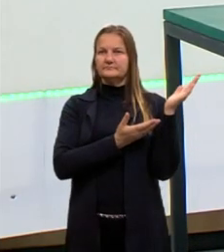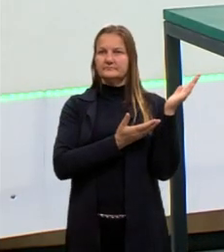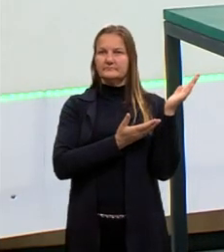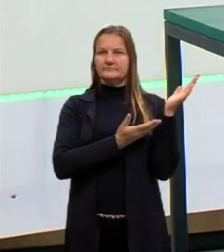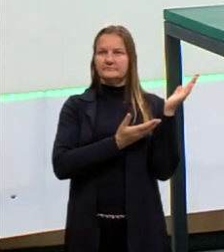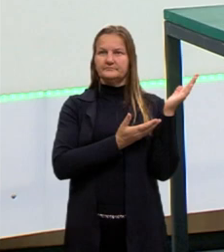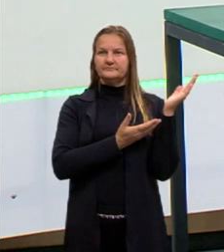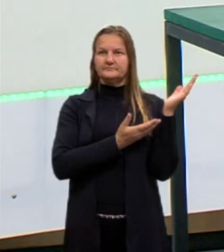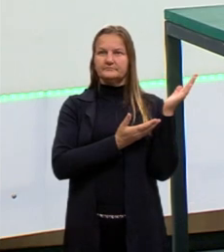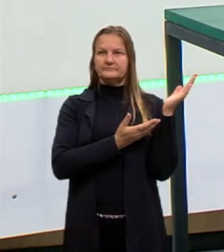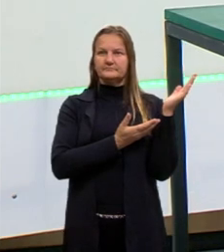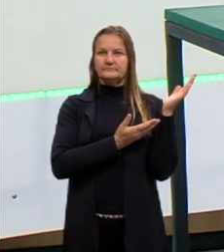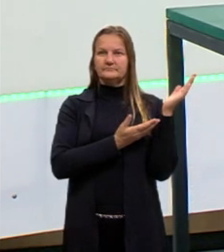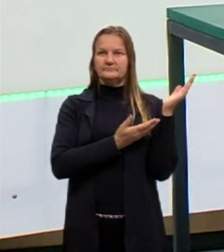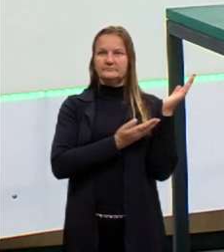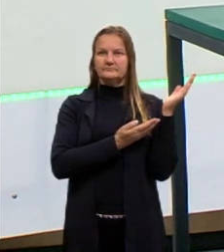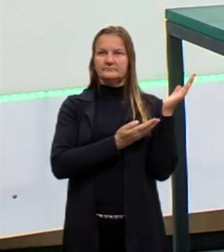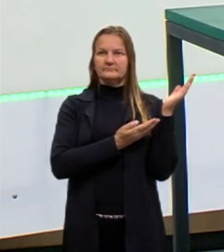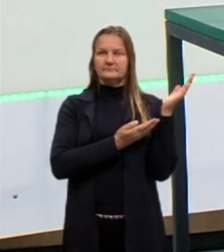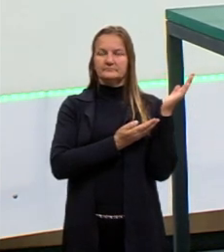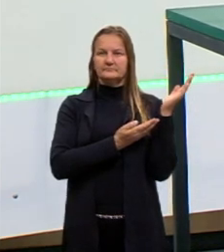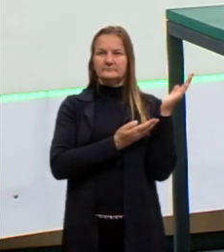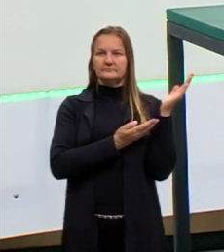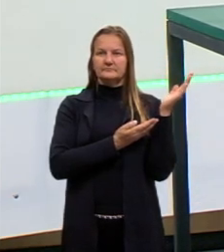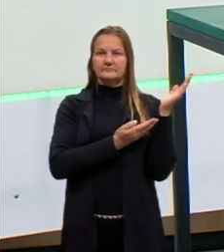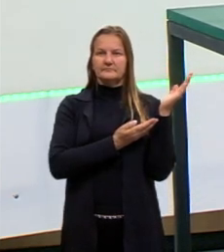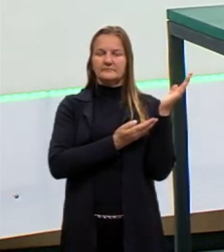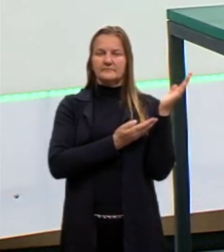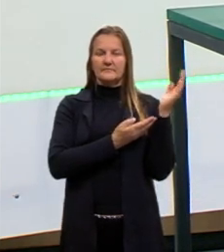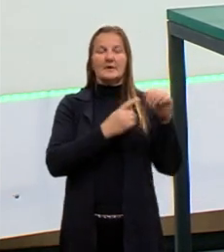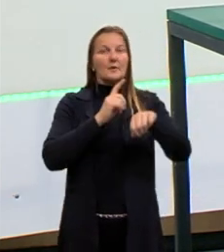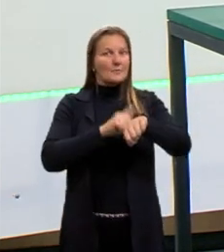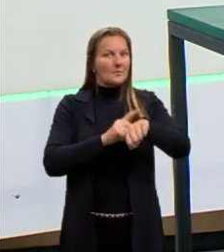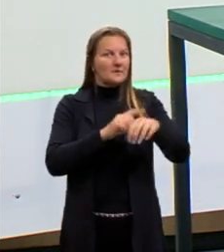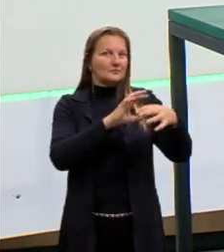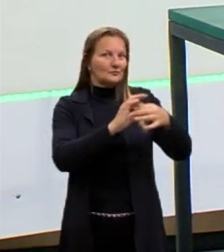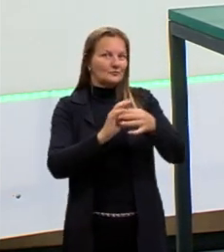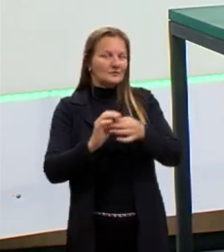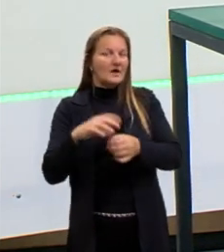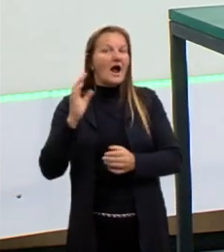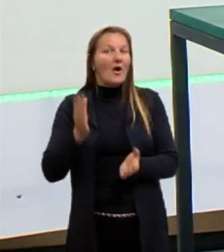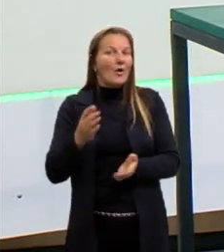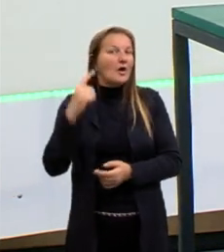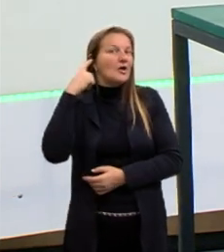aqui, nesse simulador que a gente já viu em outros momentos, só que agora a gente está vendo o som.